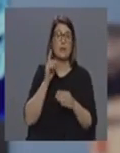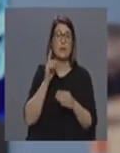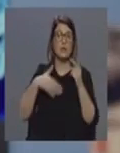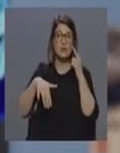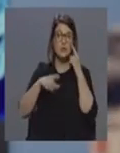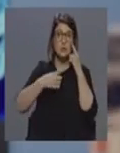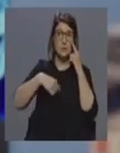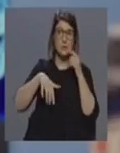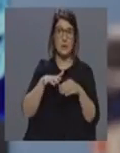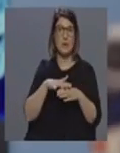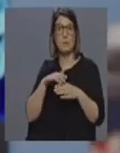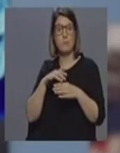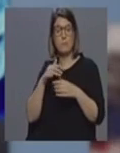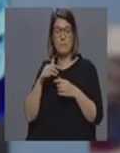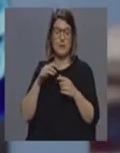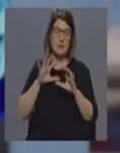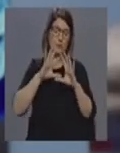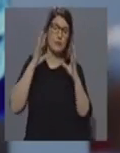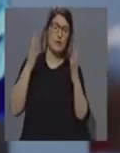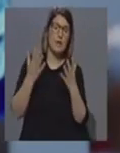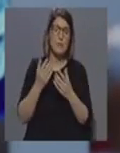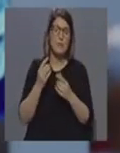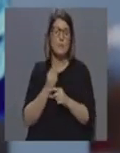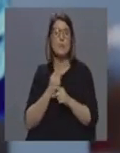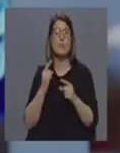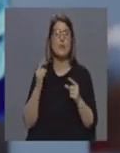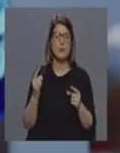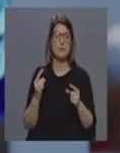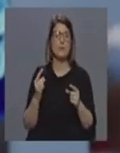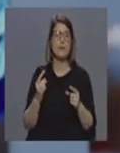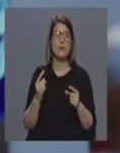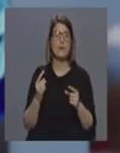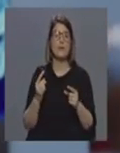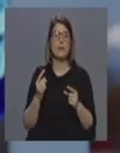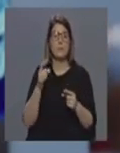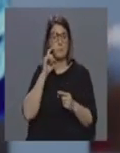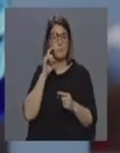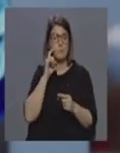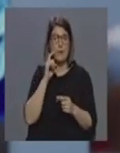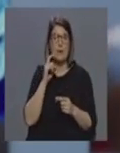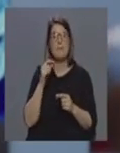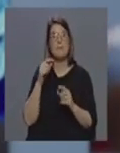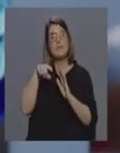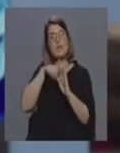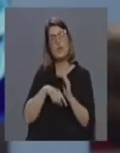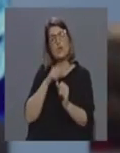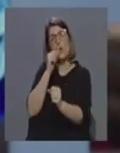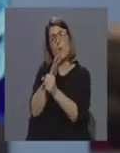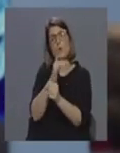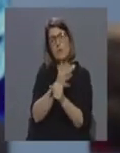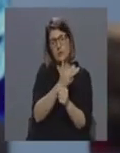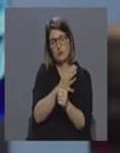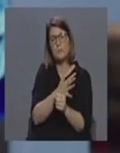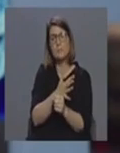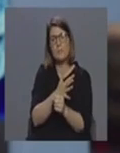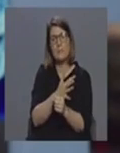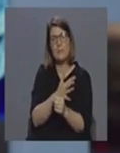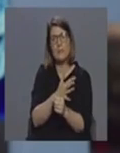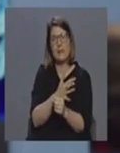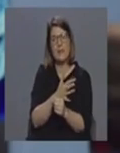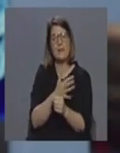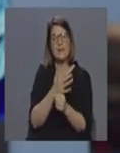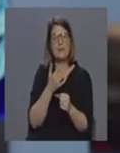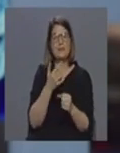digamos aqui numa fase de contenção alargada porque já estamos aqui de certa forma aqui a implementar outro tipo de medidas que de certa forma contenham a